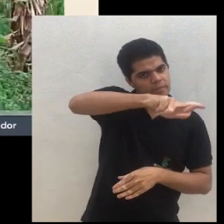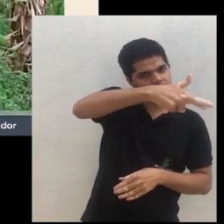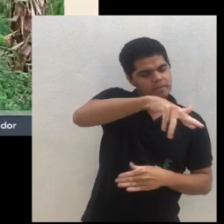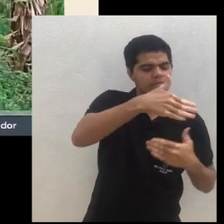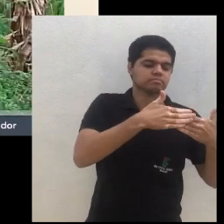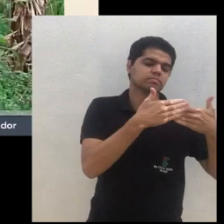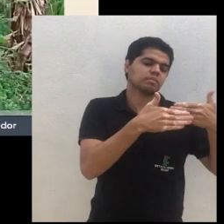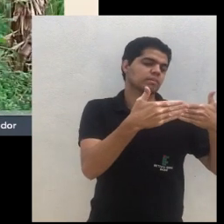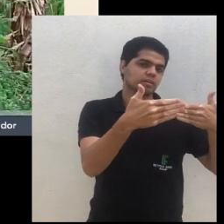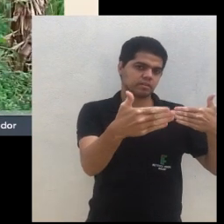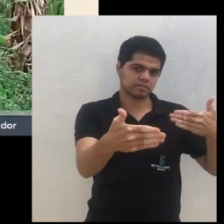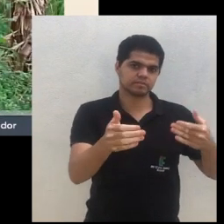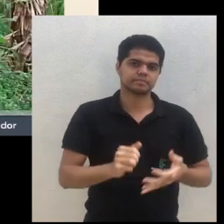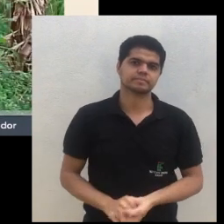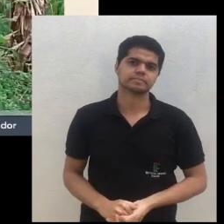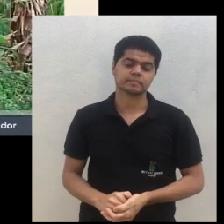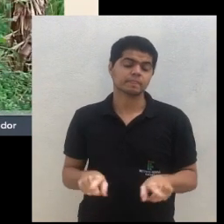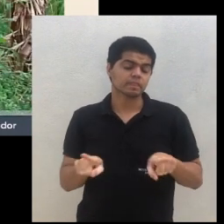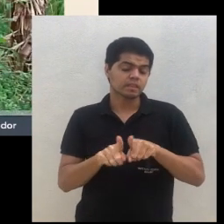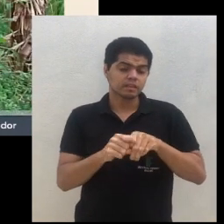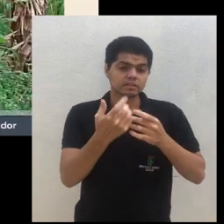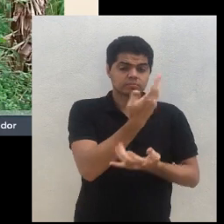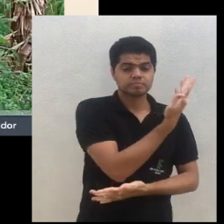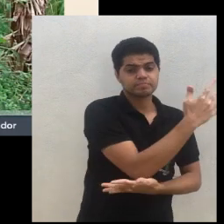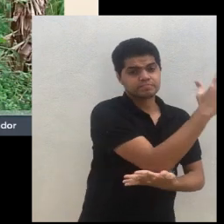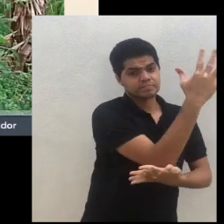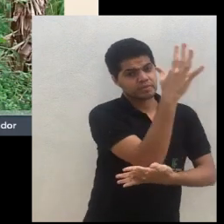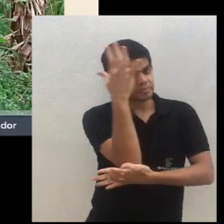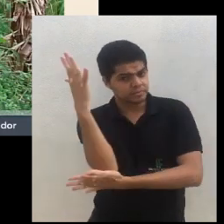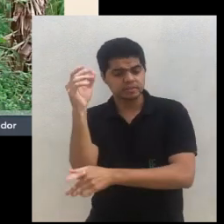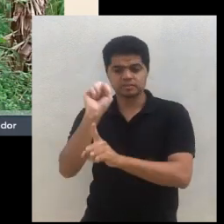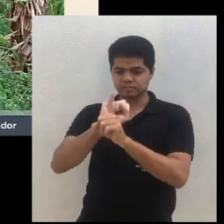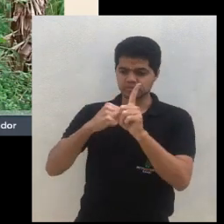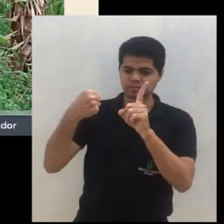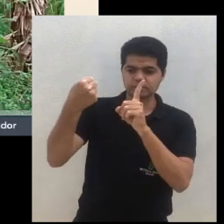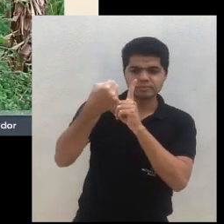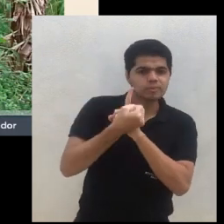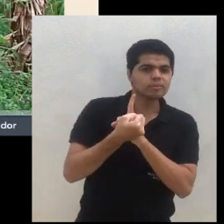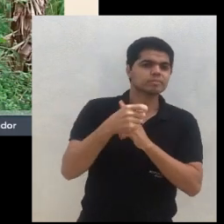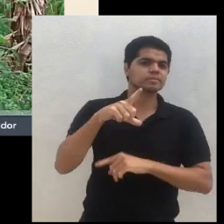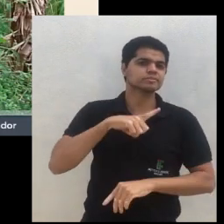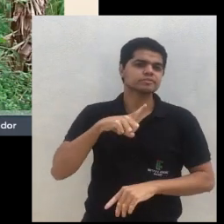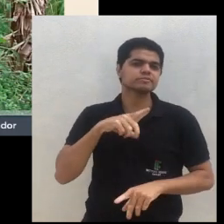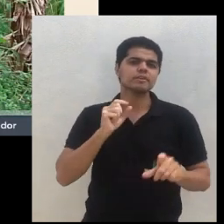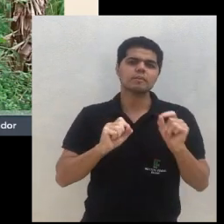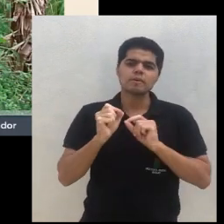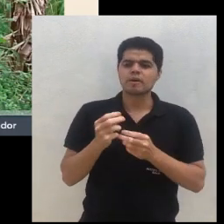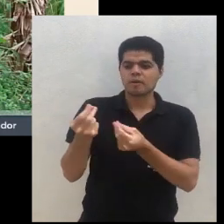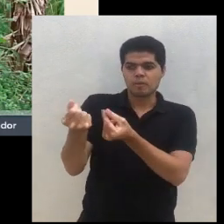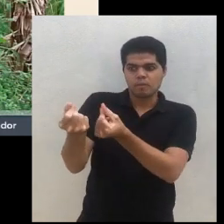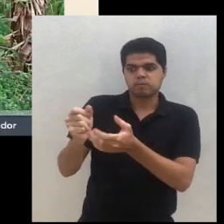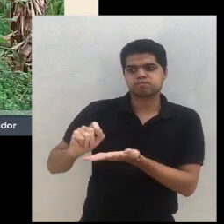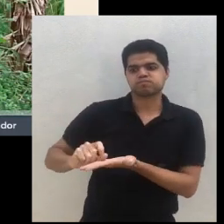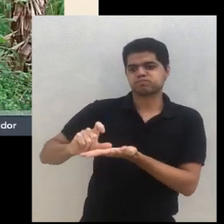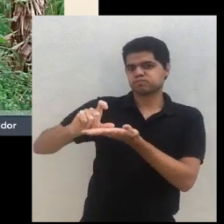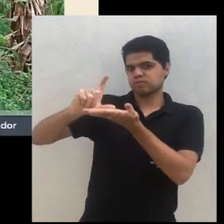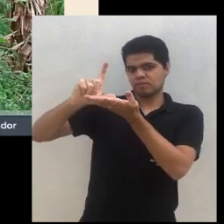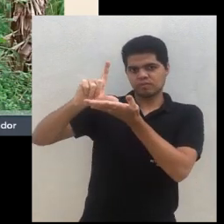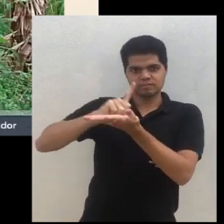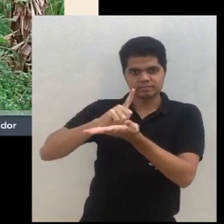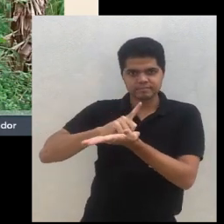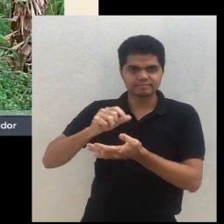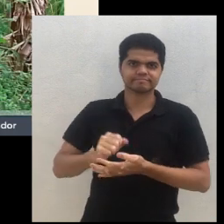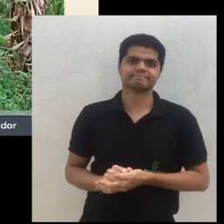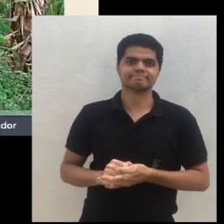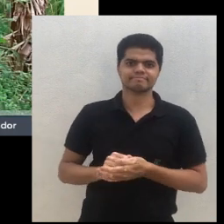Então, o sistema sequencial. A natureza socioeconômica, então você vai ter aí autoconsumo, produção comercial, intermediário, que eu